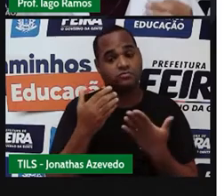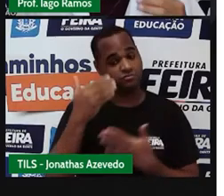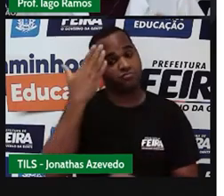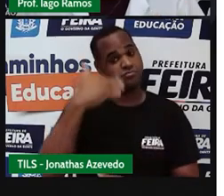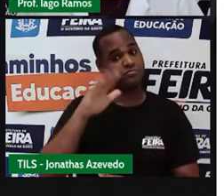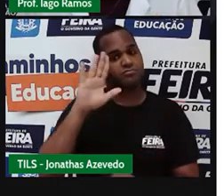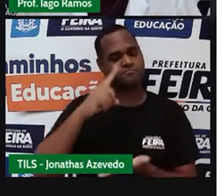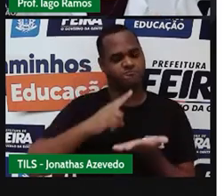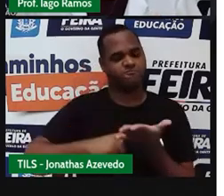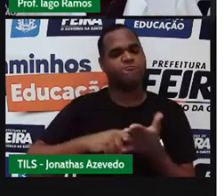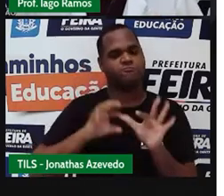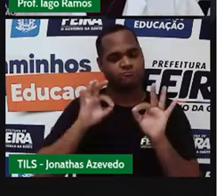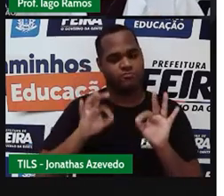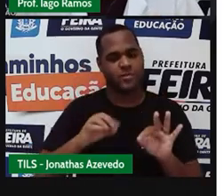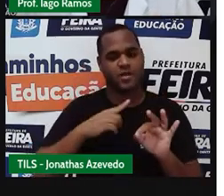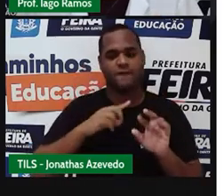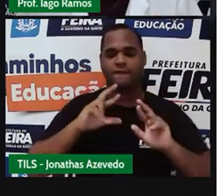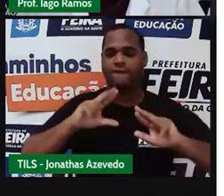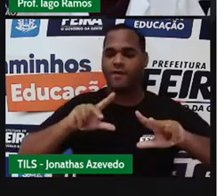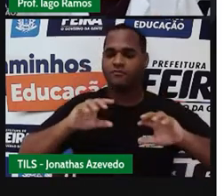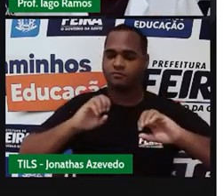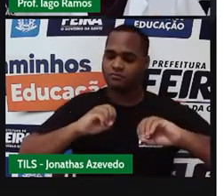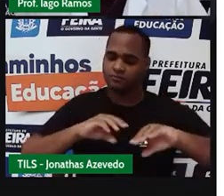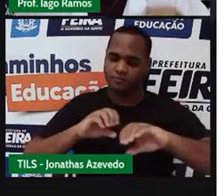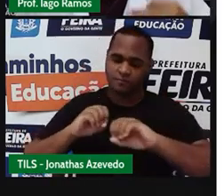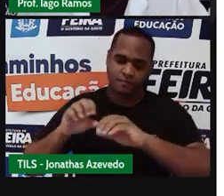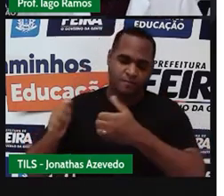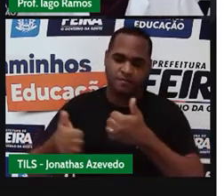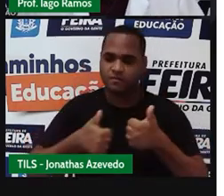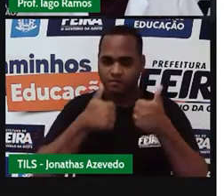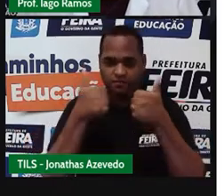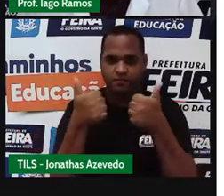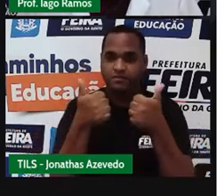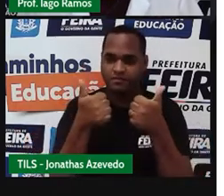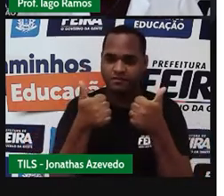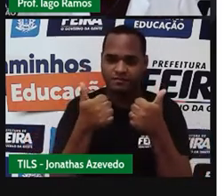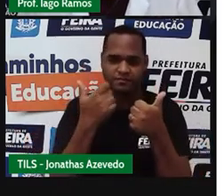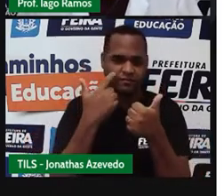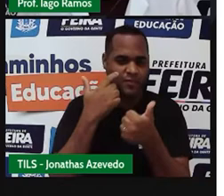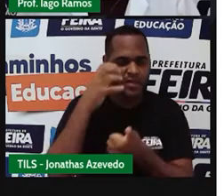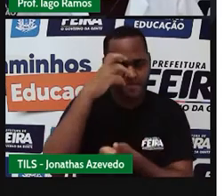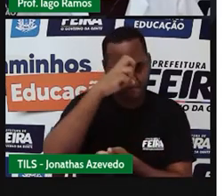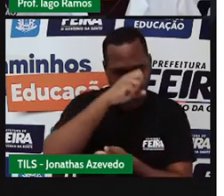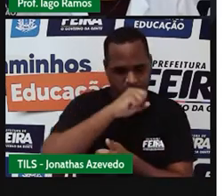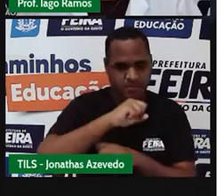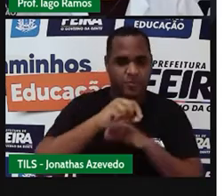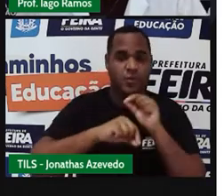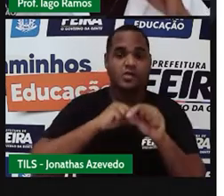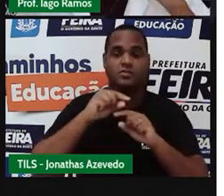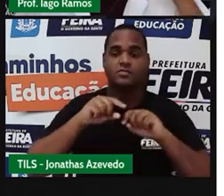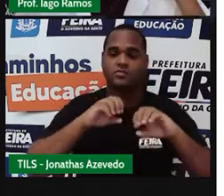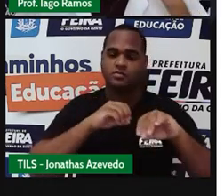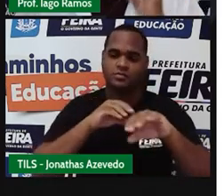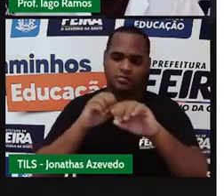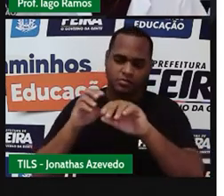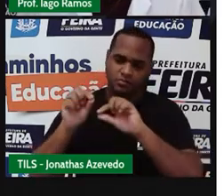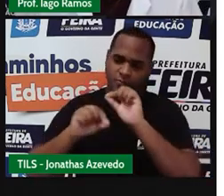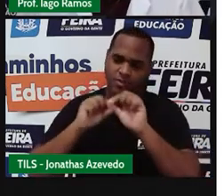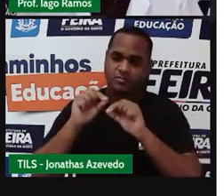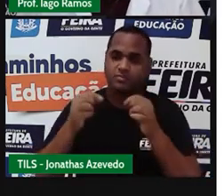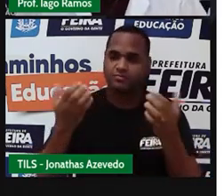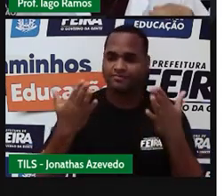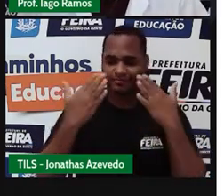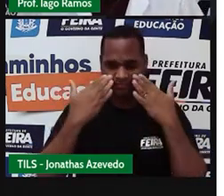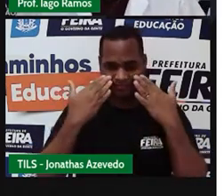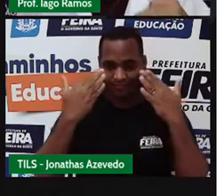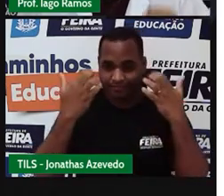uma aula diferente, uma aula bacana. O que que a gente vai aprender, afinal de contas, nessa aula? Tá aí na tela para